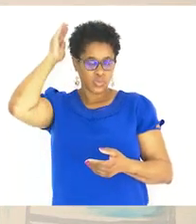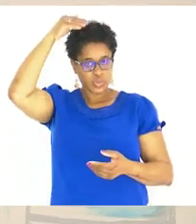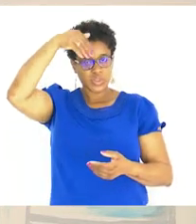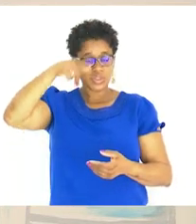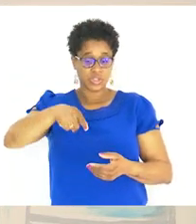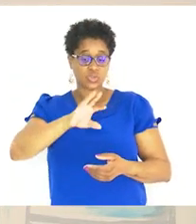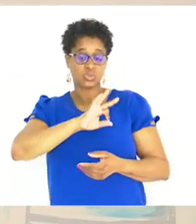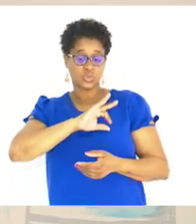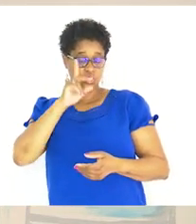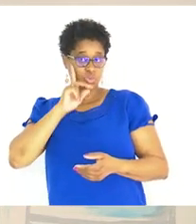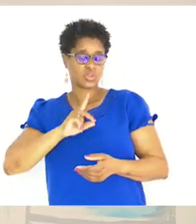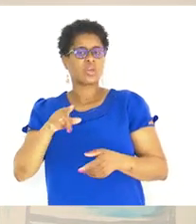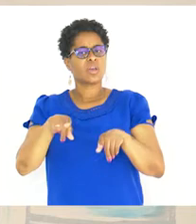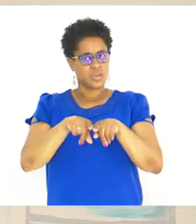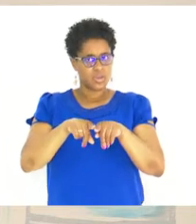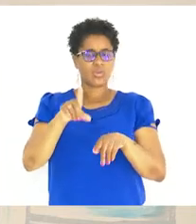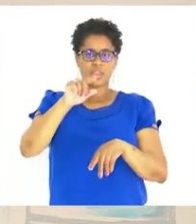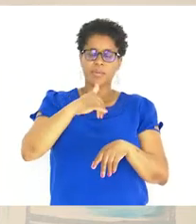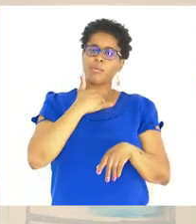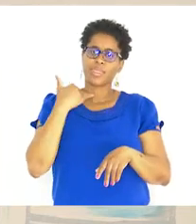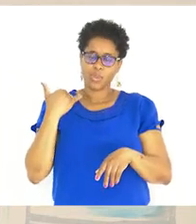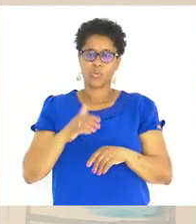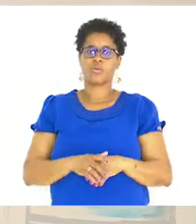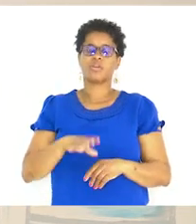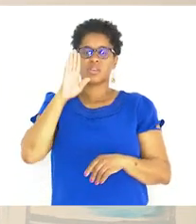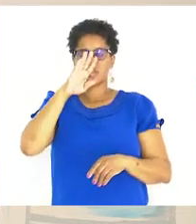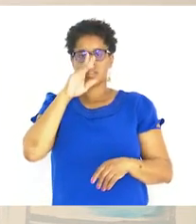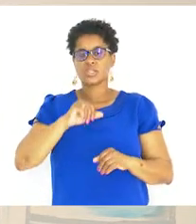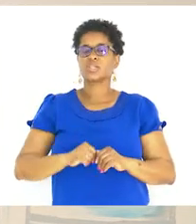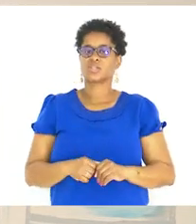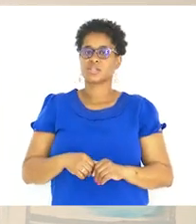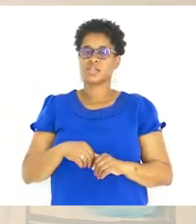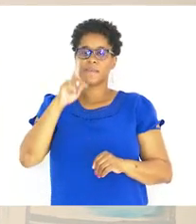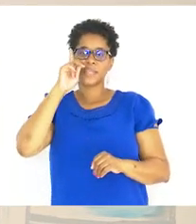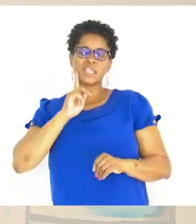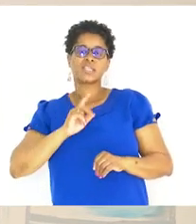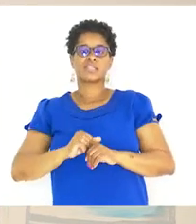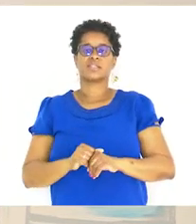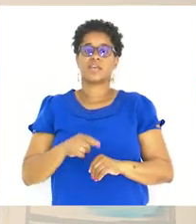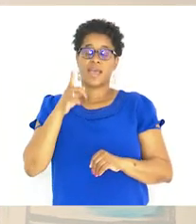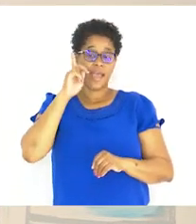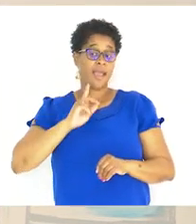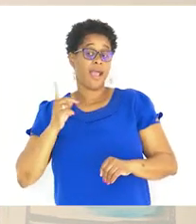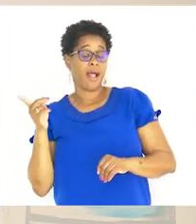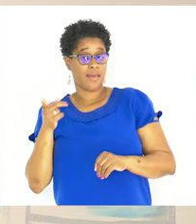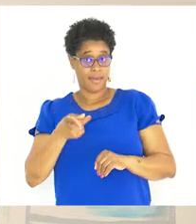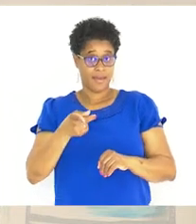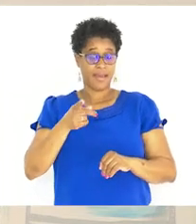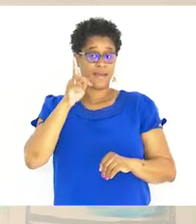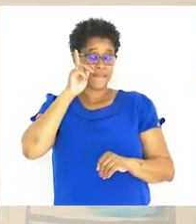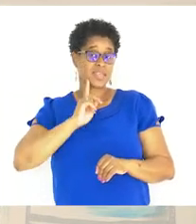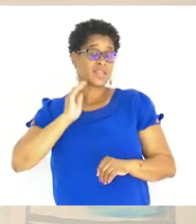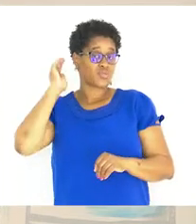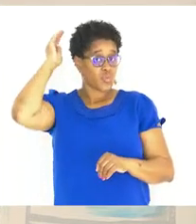senhora É a mesma também Para o tio Se for menina Ela é sobrinha